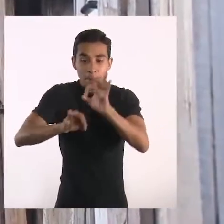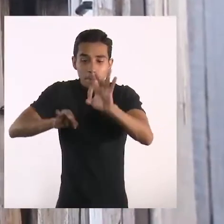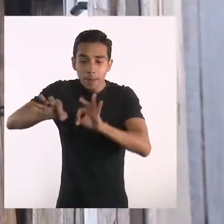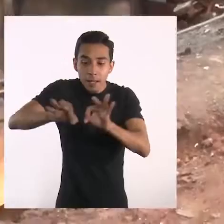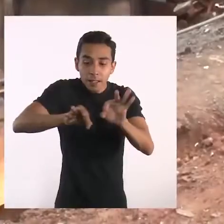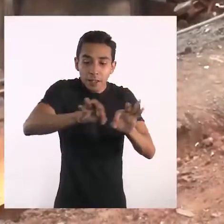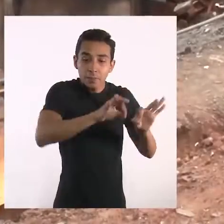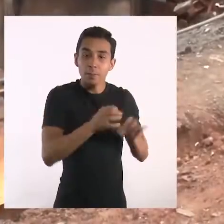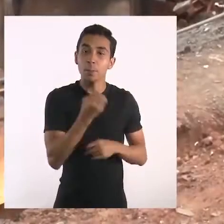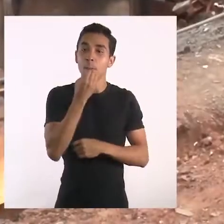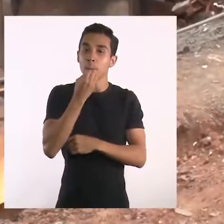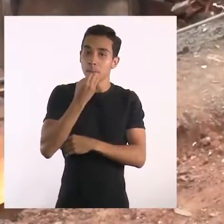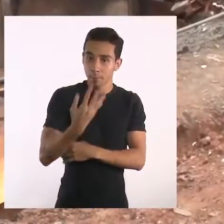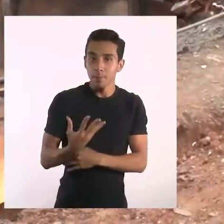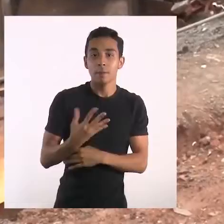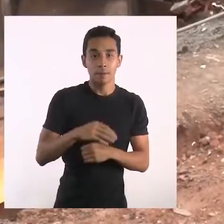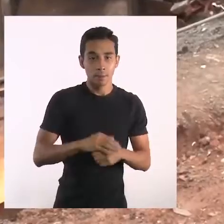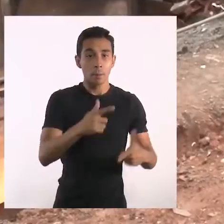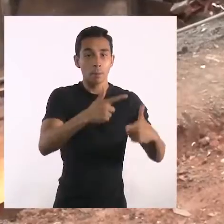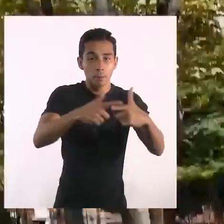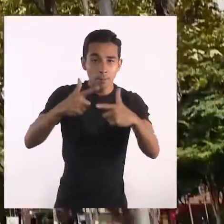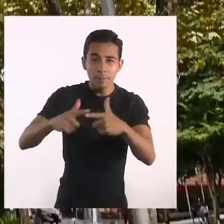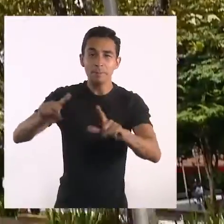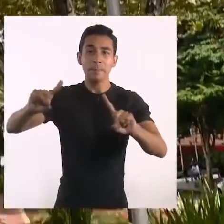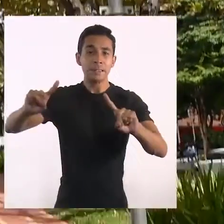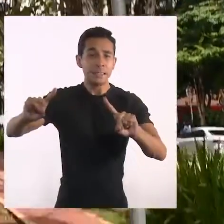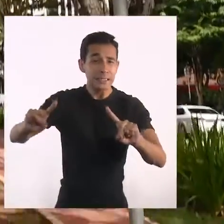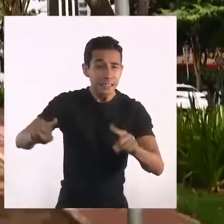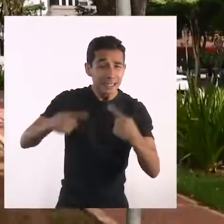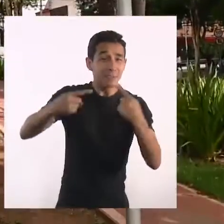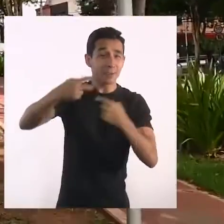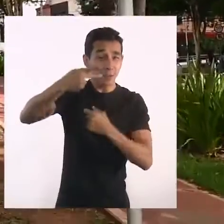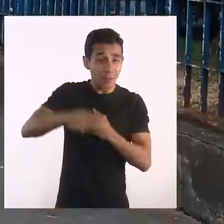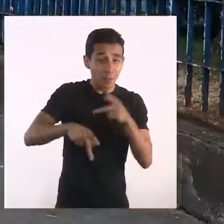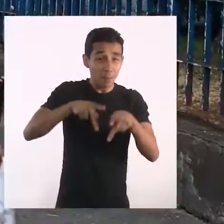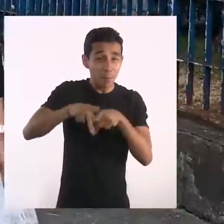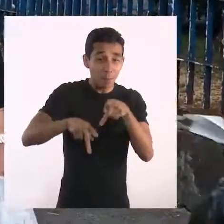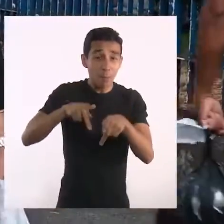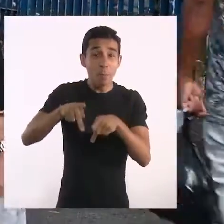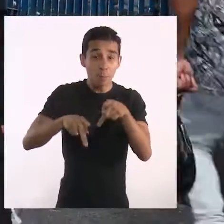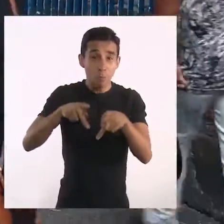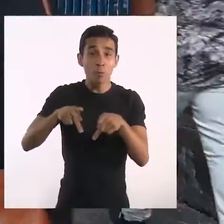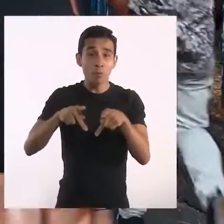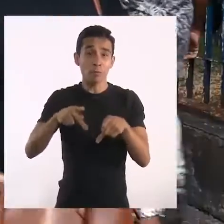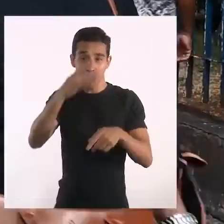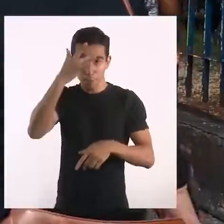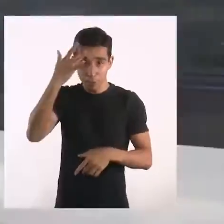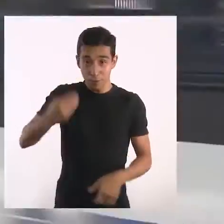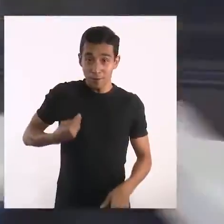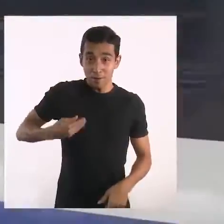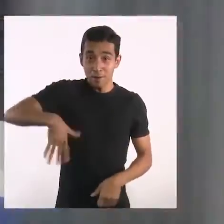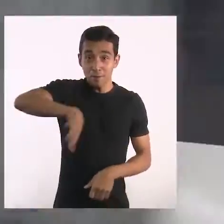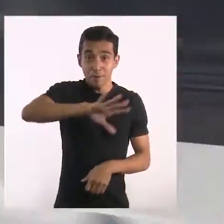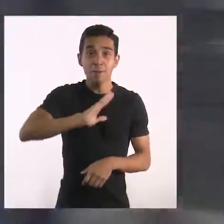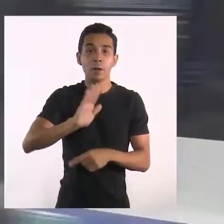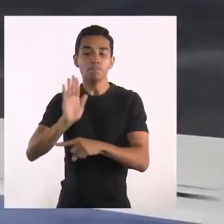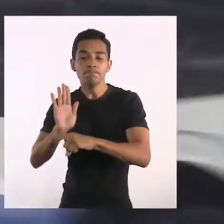planejamento urbano, com soluções à altura dos desafios e necessidades dos paulistanos e daqueles que circulam pela cidade.